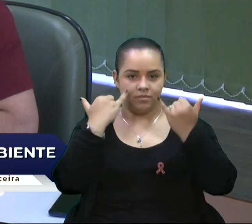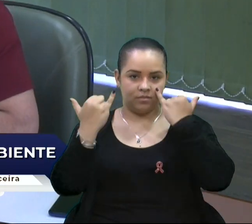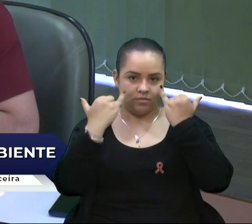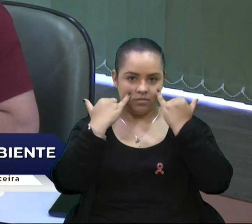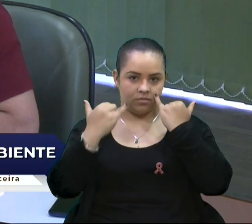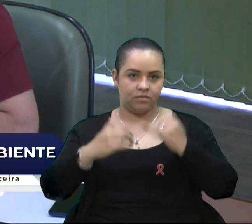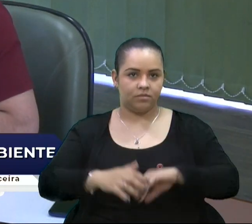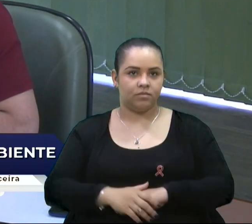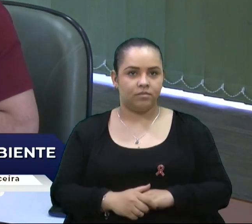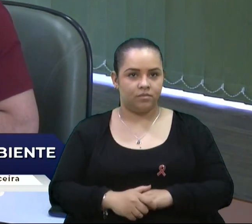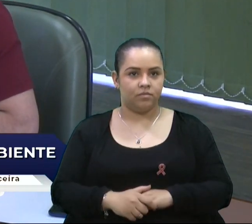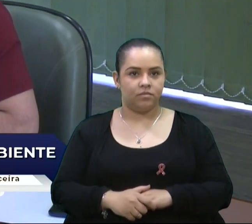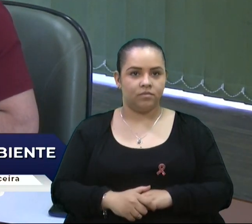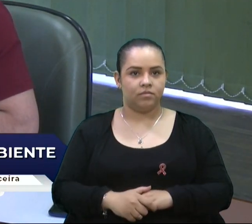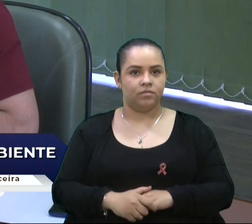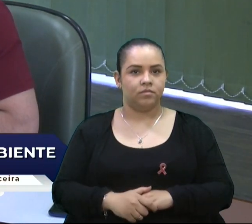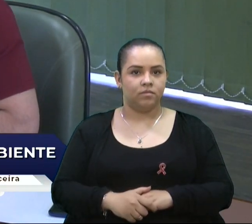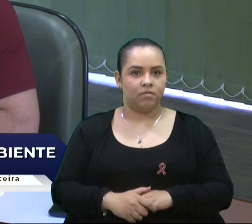Vereador.